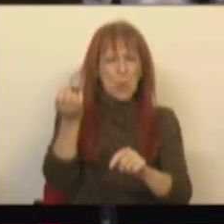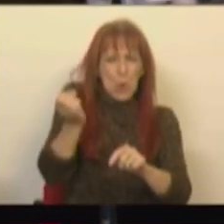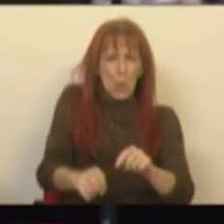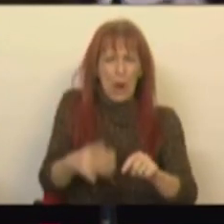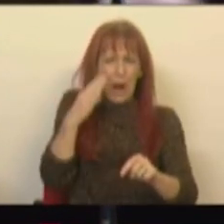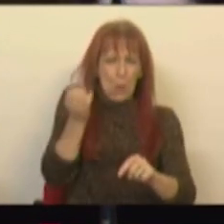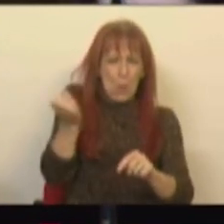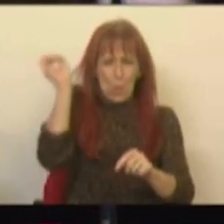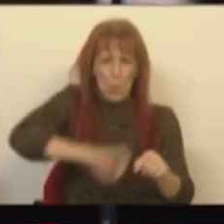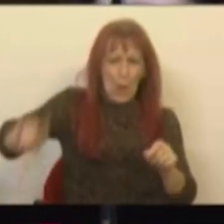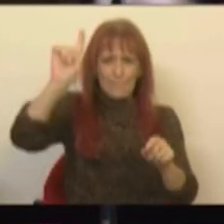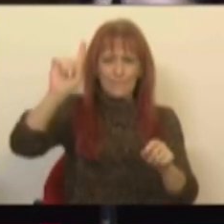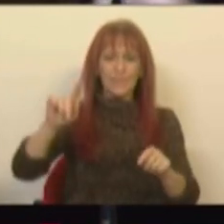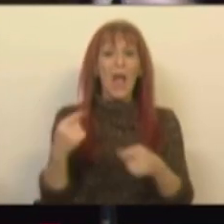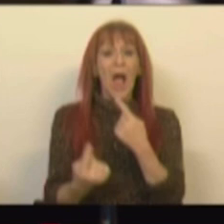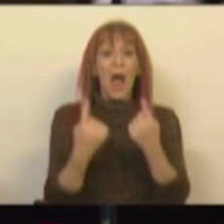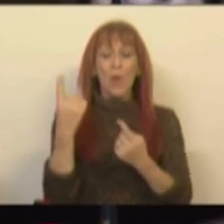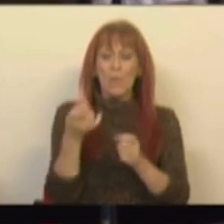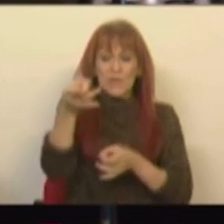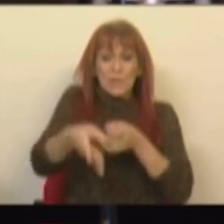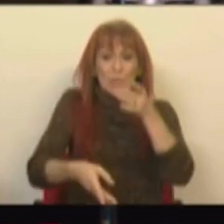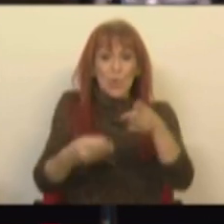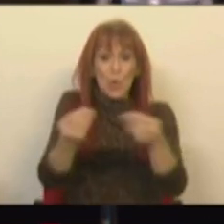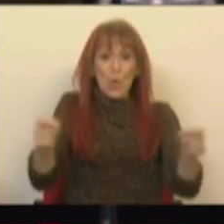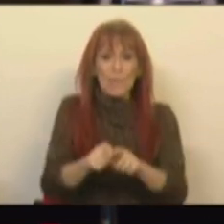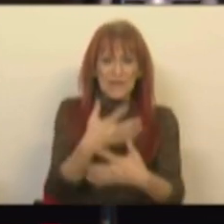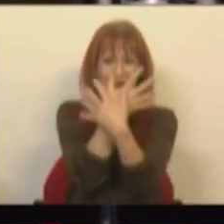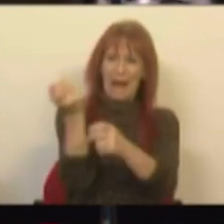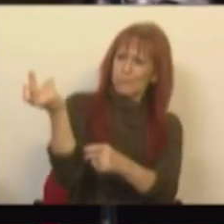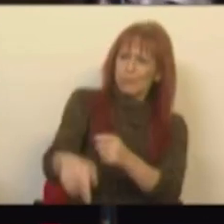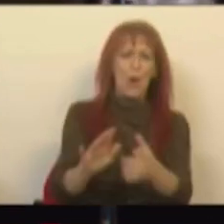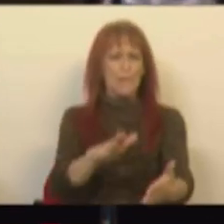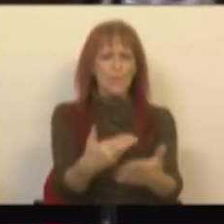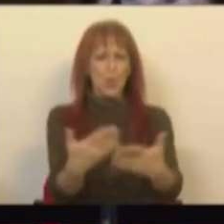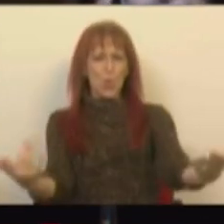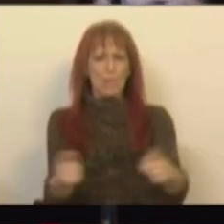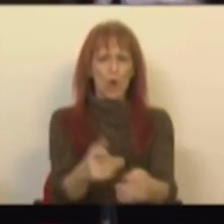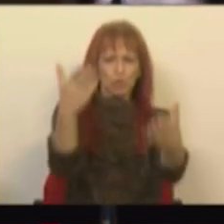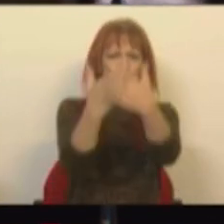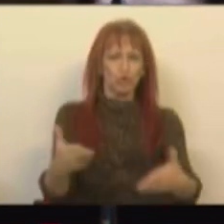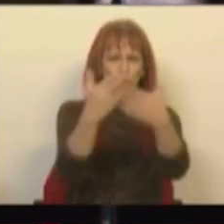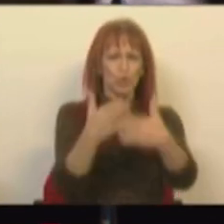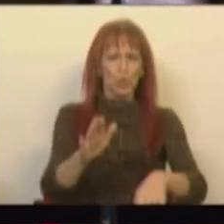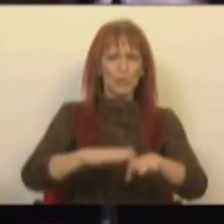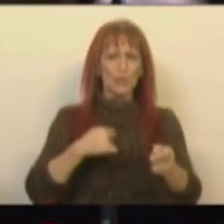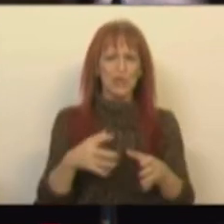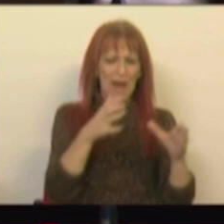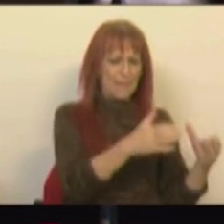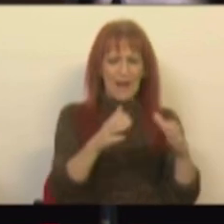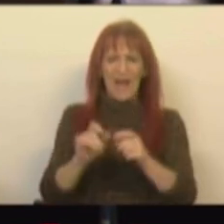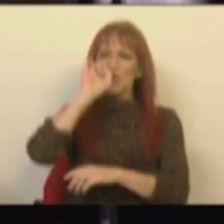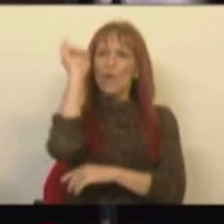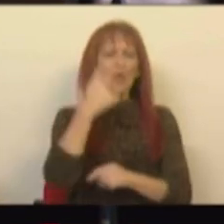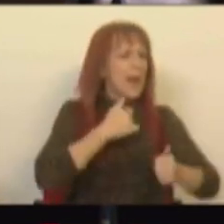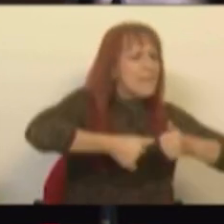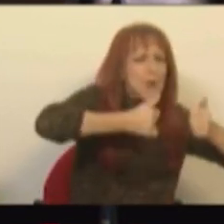descaramento. Só será uma vez ultrapassado quando o incendiário vier aqui propor um estudo sobre as partes da floresta que